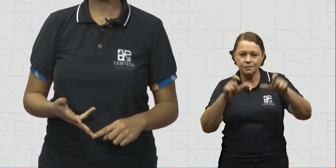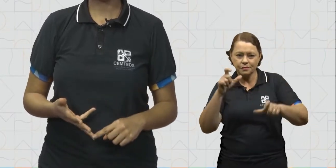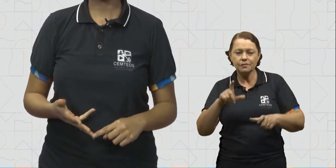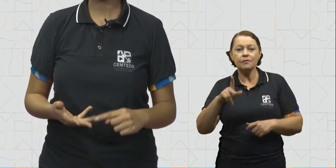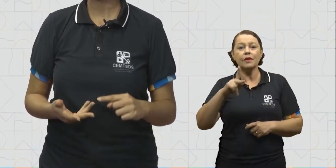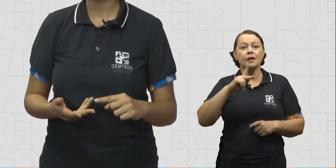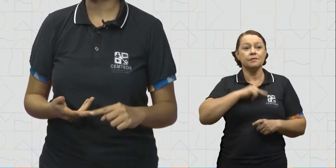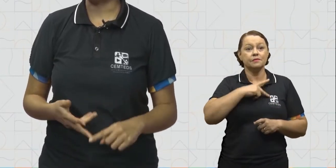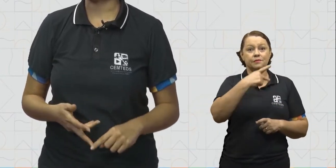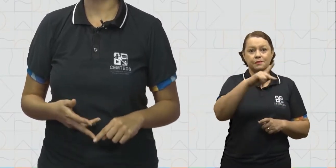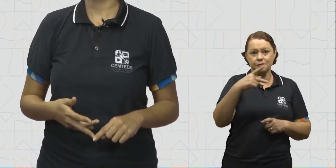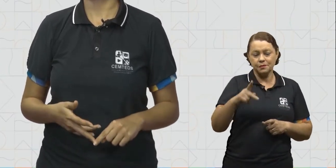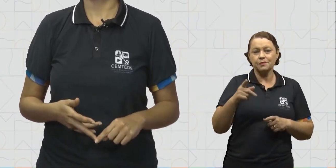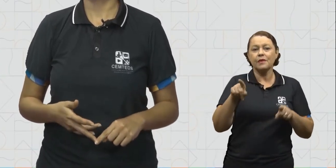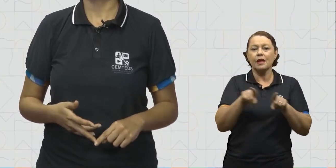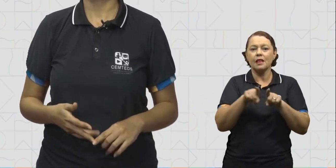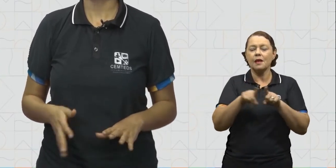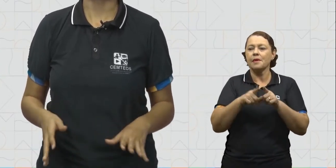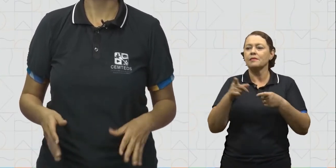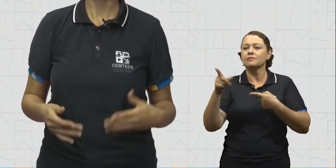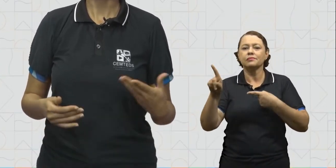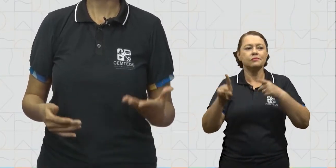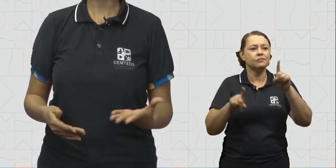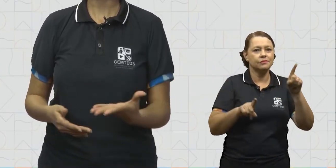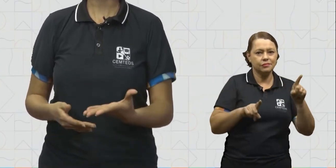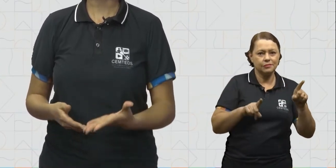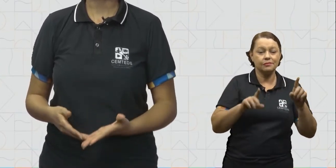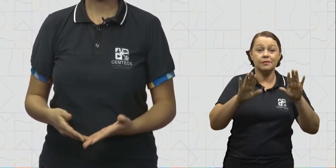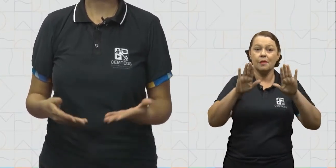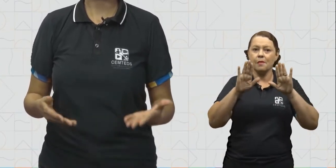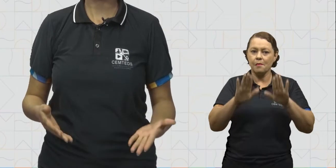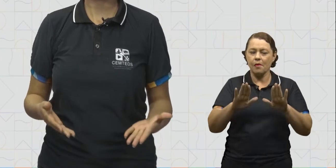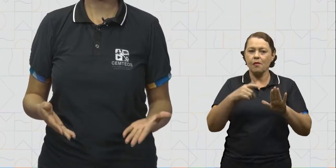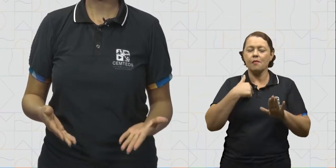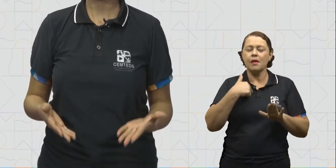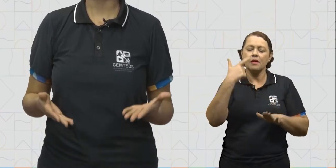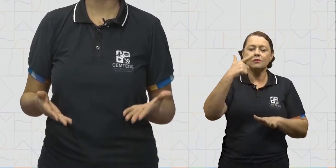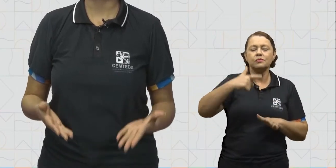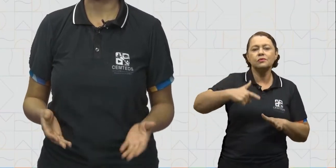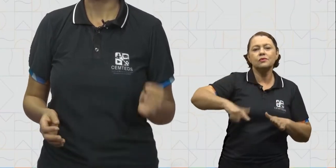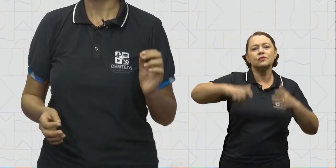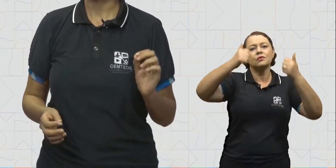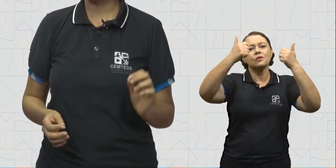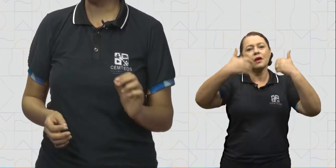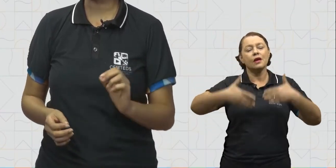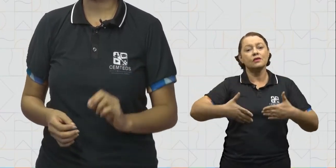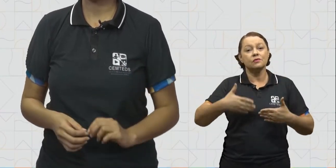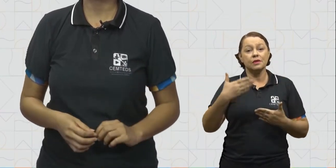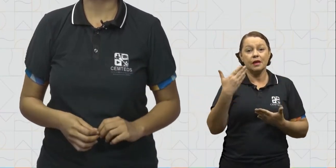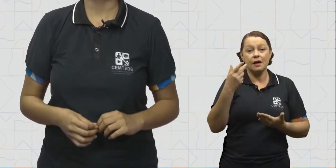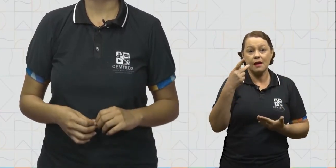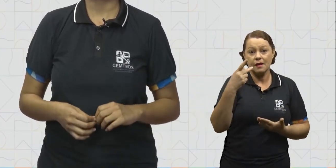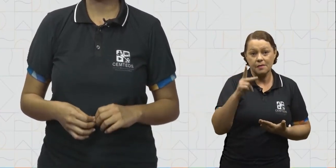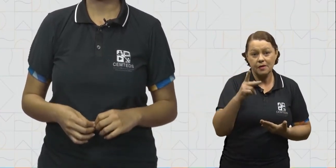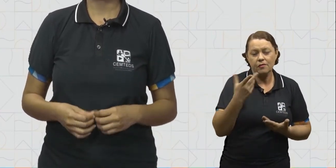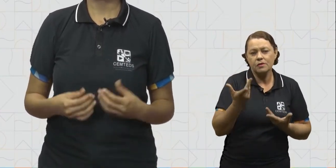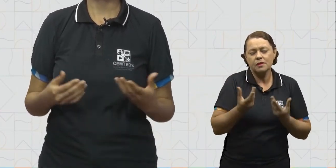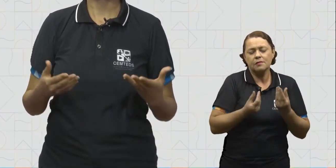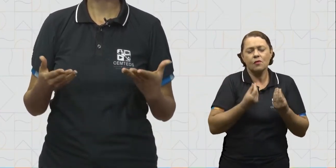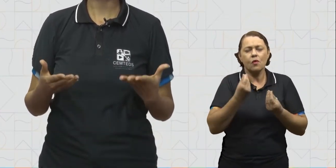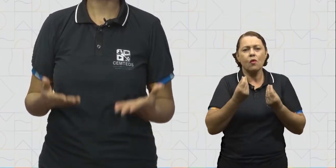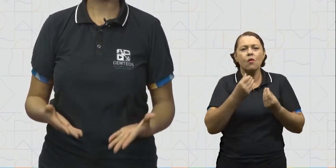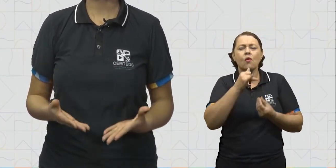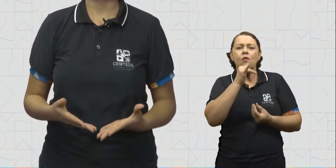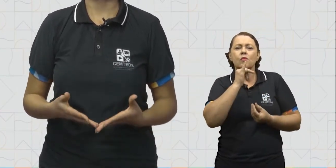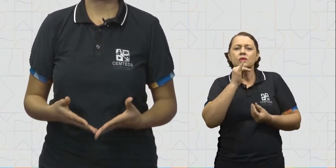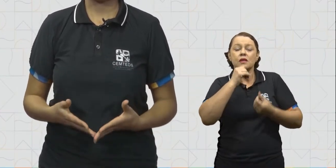possessivos e demonstrativos. Bom, para eu continuar a explicar para você um pouco mais sobre os exemplos que